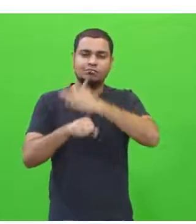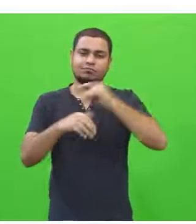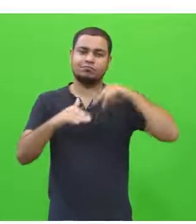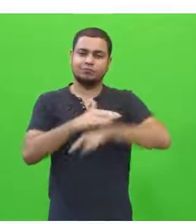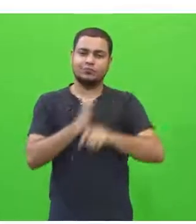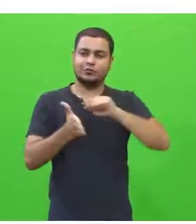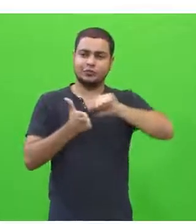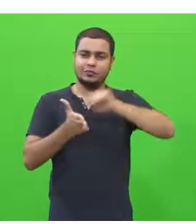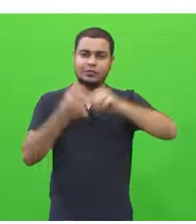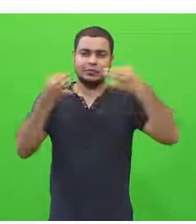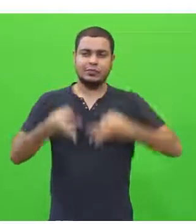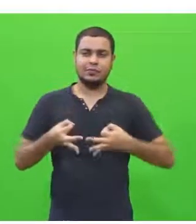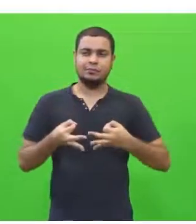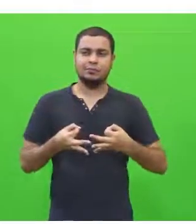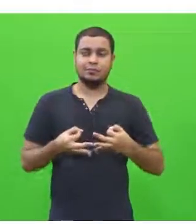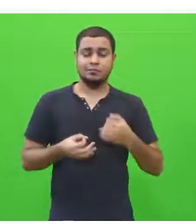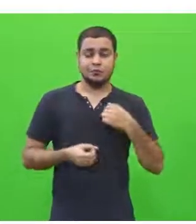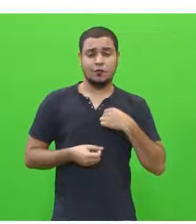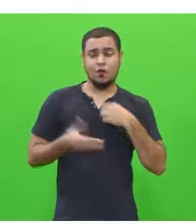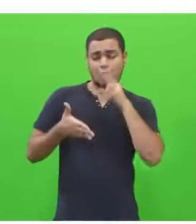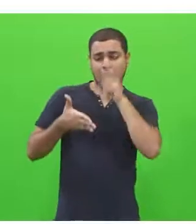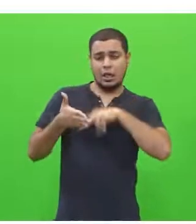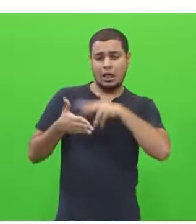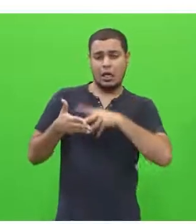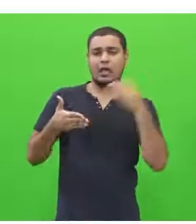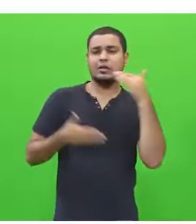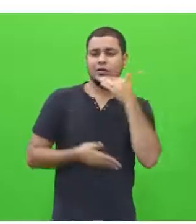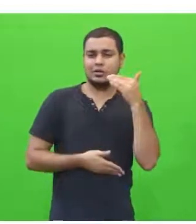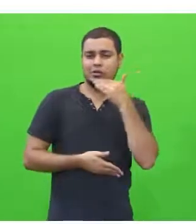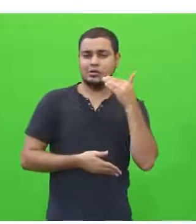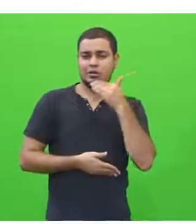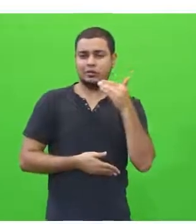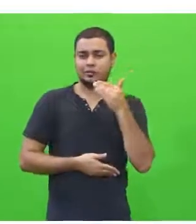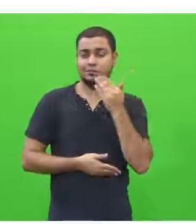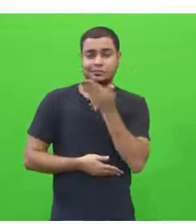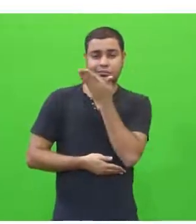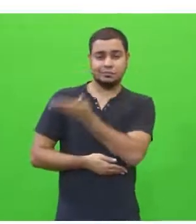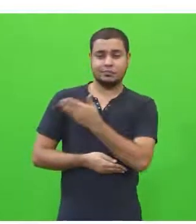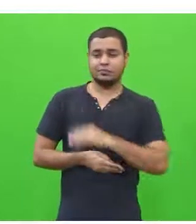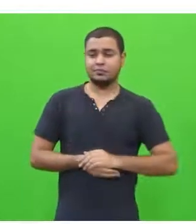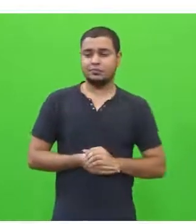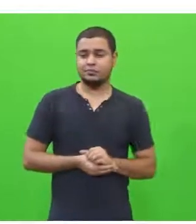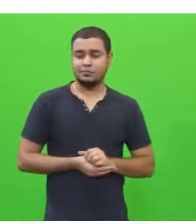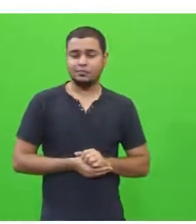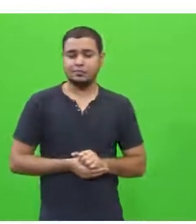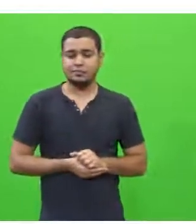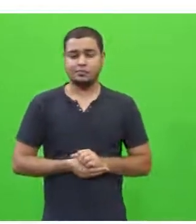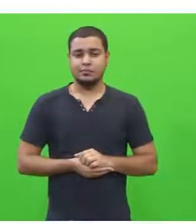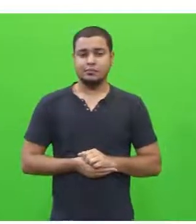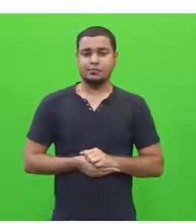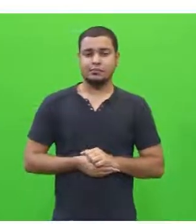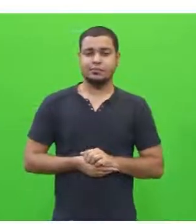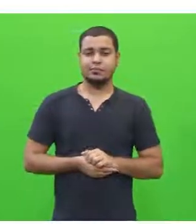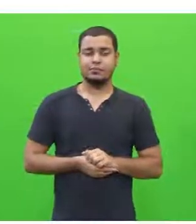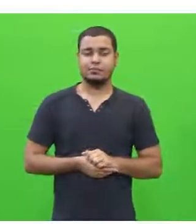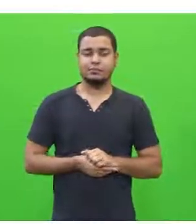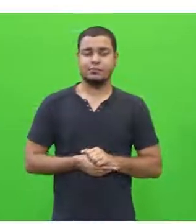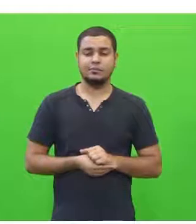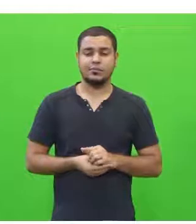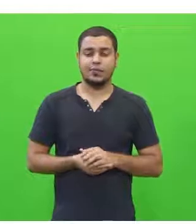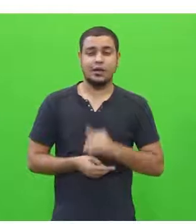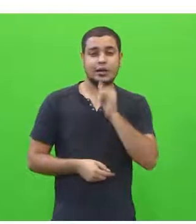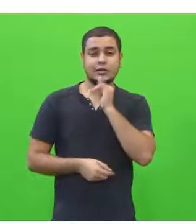fazer a leitura, do jeito como está aparecendo a você, esse primeiro exemplo. Diz aí assim,